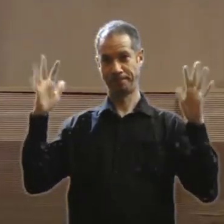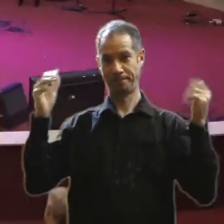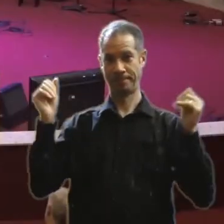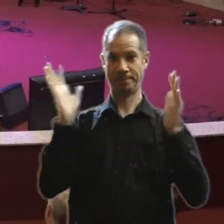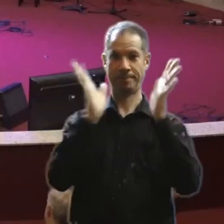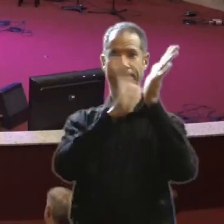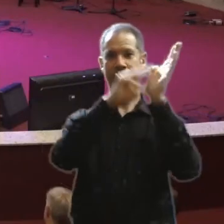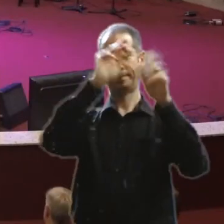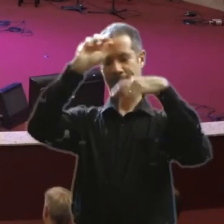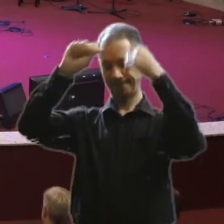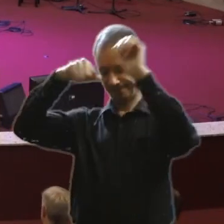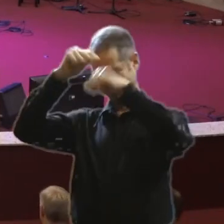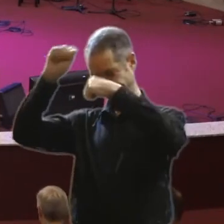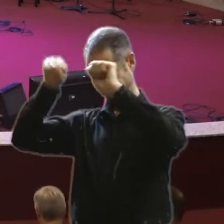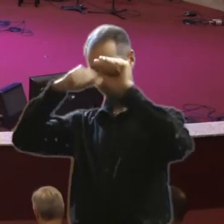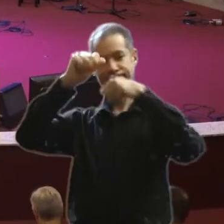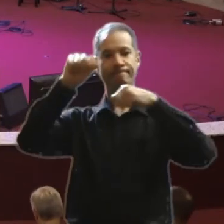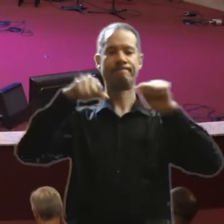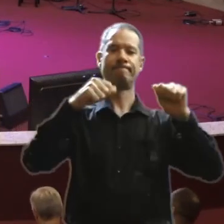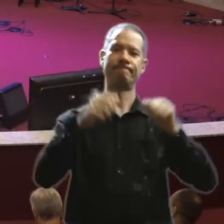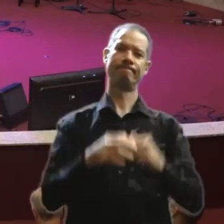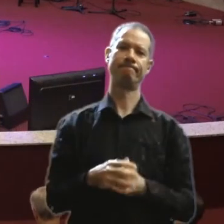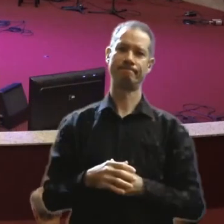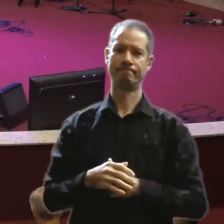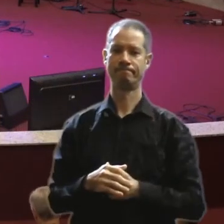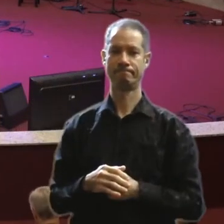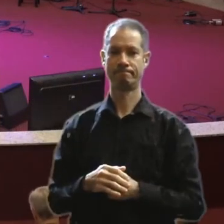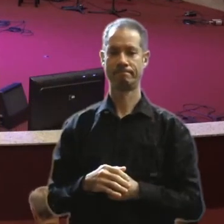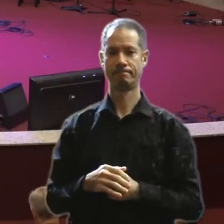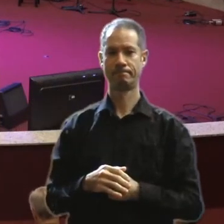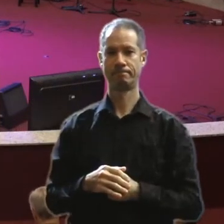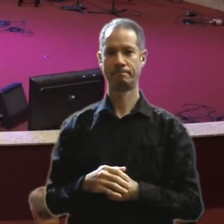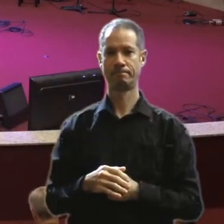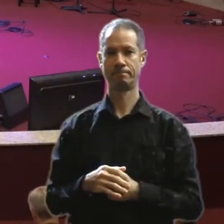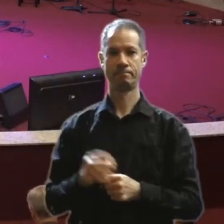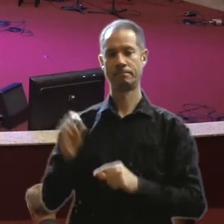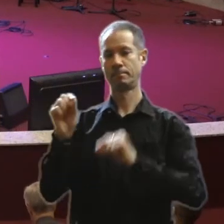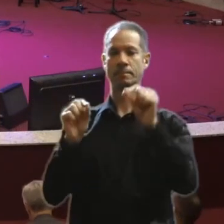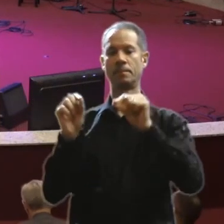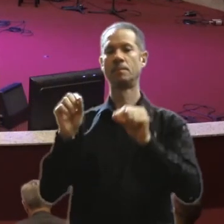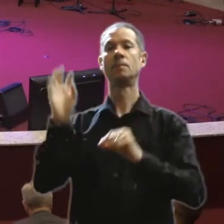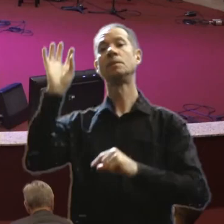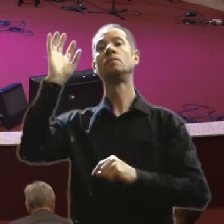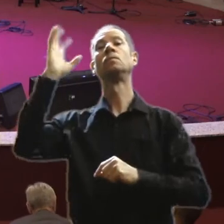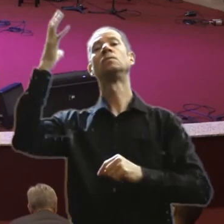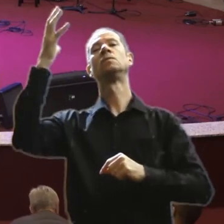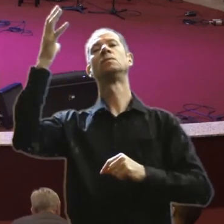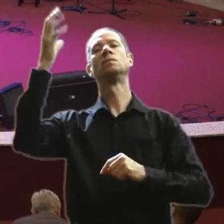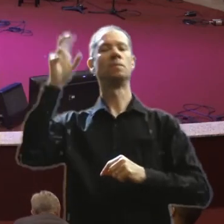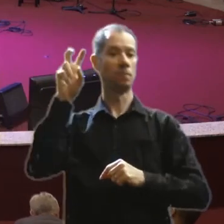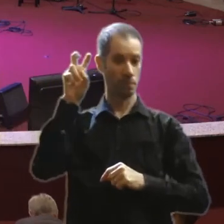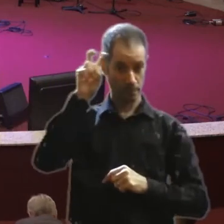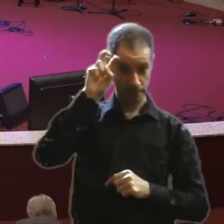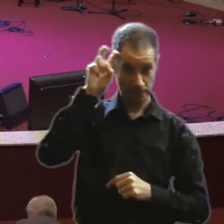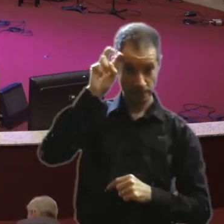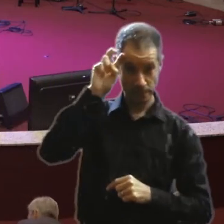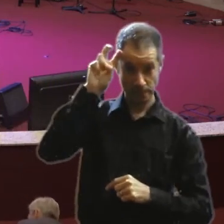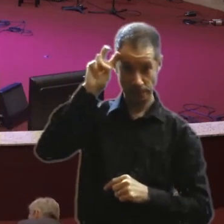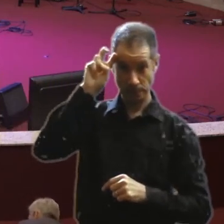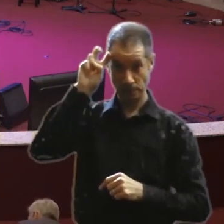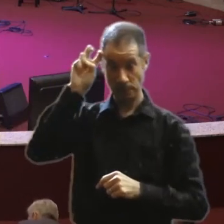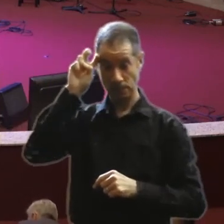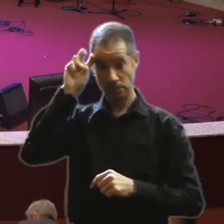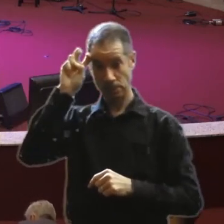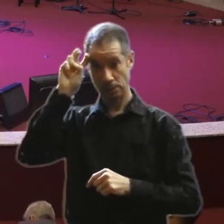Aleluia! Está vendo? O que é que acontece, gente? Na quinta-feira, eu